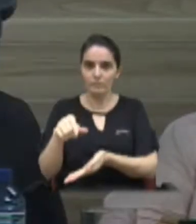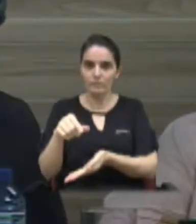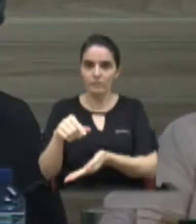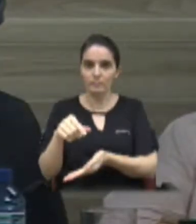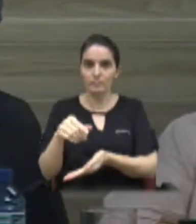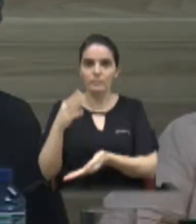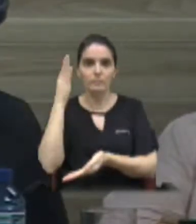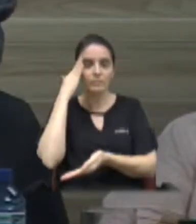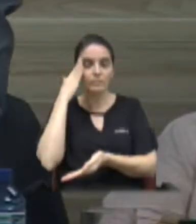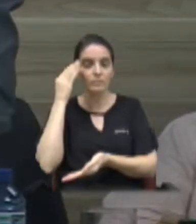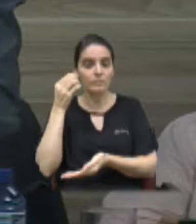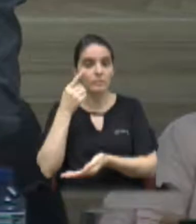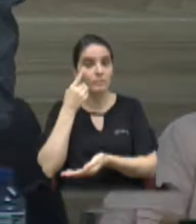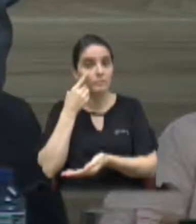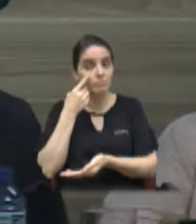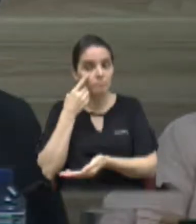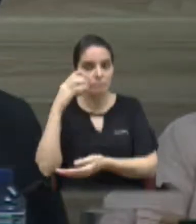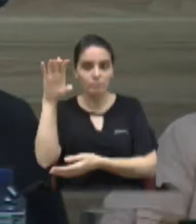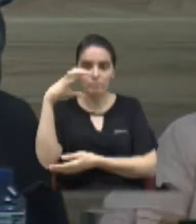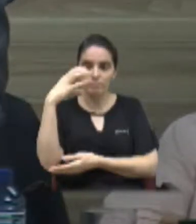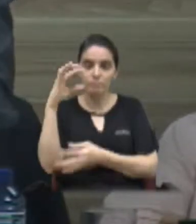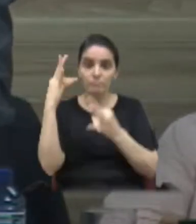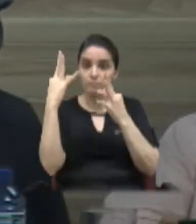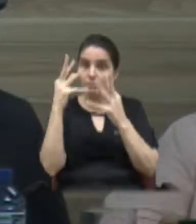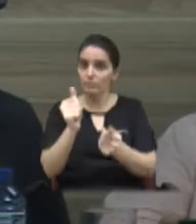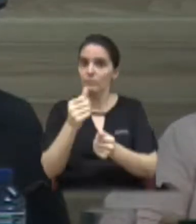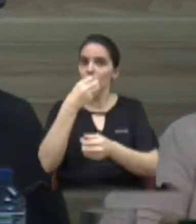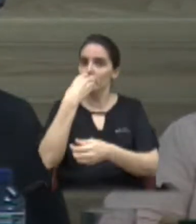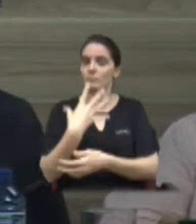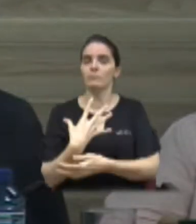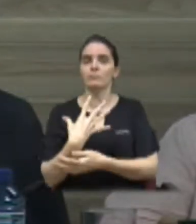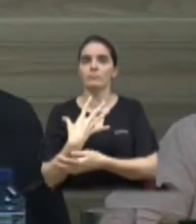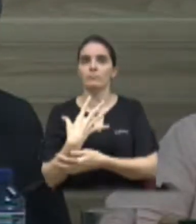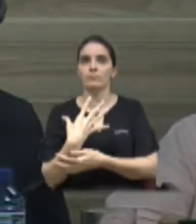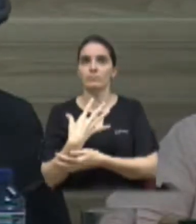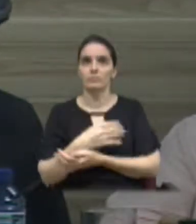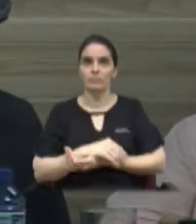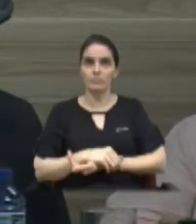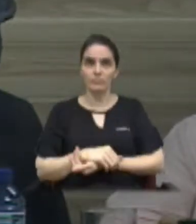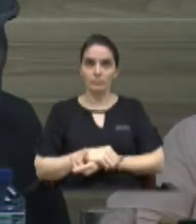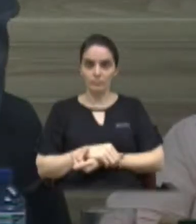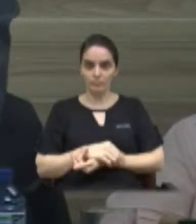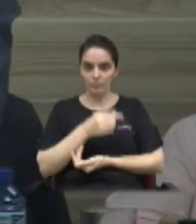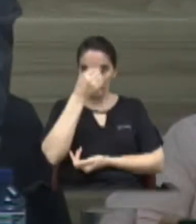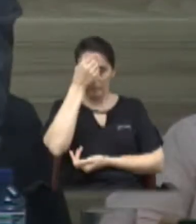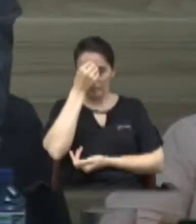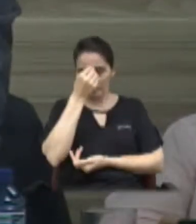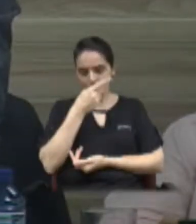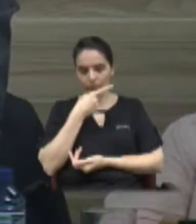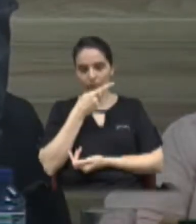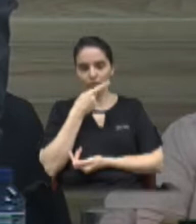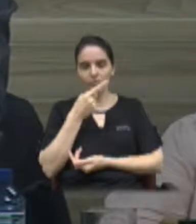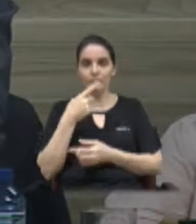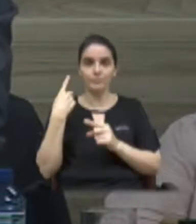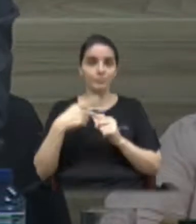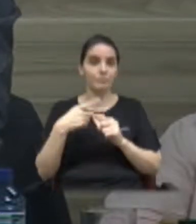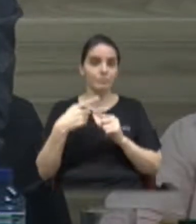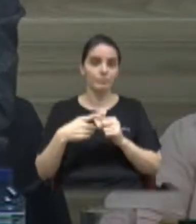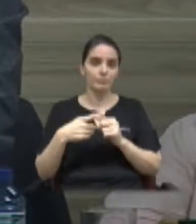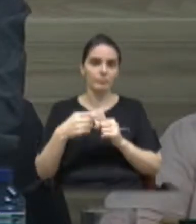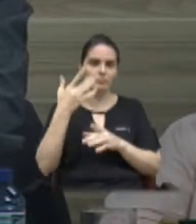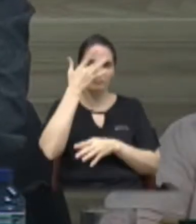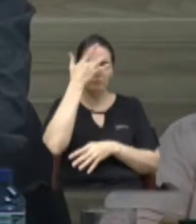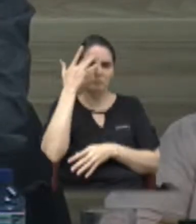que todos estão funcionando bem. Eu estou falando isso para a Vossa Excelência, porque algumas pessoas tiveram oito